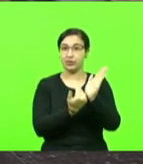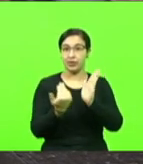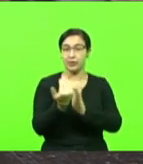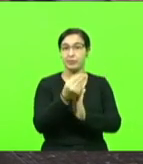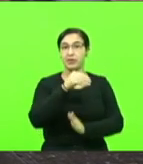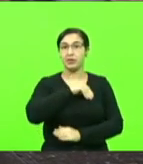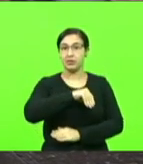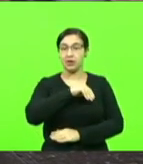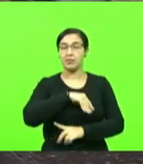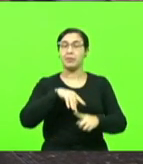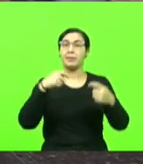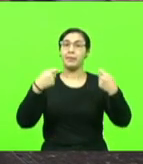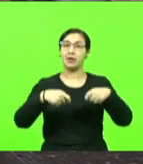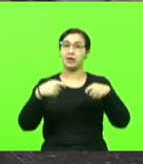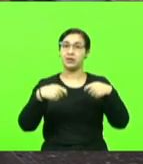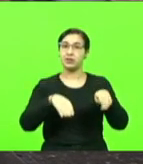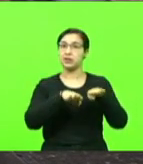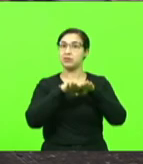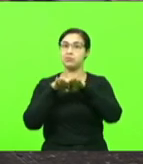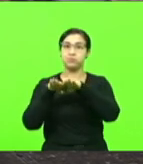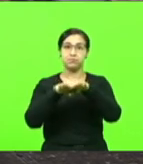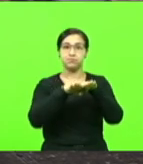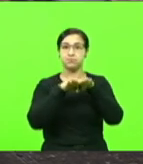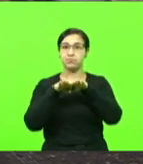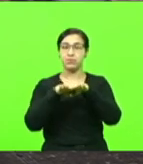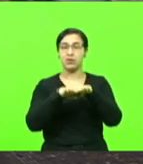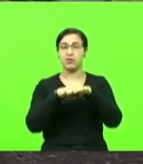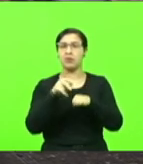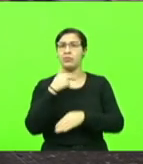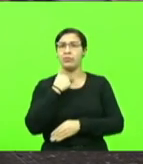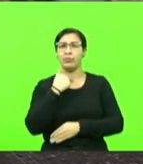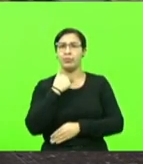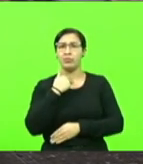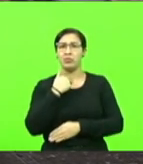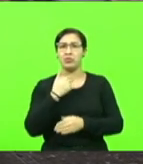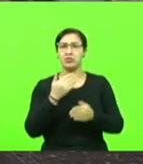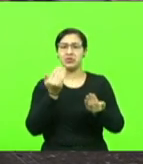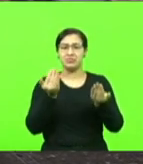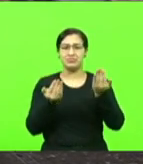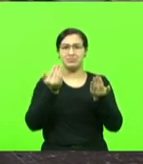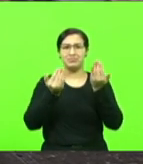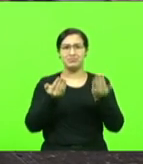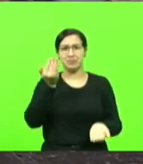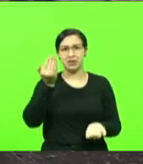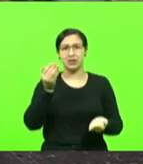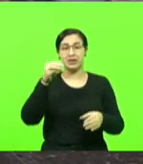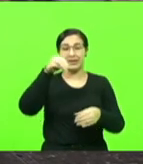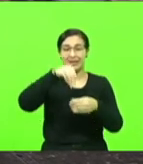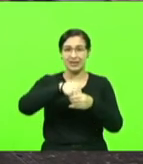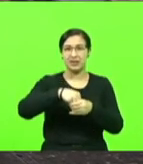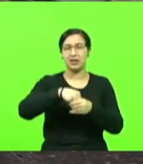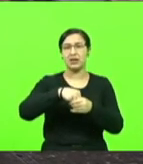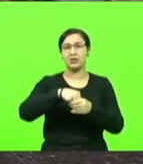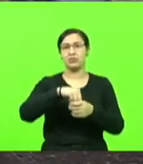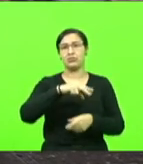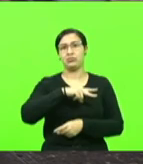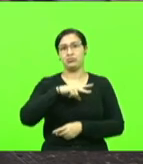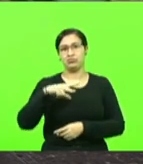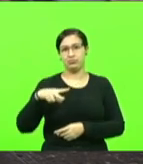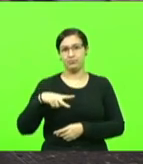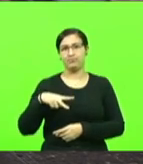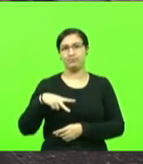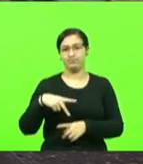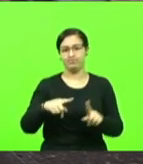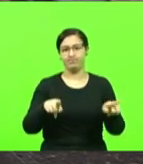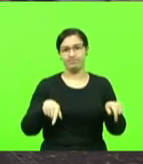linear. Não faz sentido nós alimentarmos desigualdades dentro do próprio setor público. Nós temos